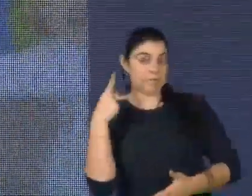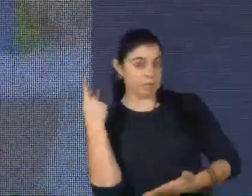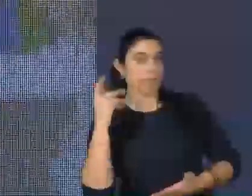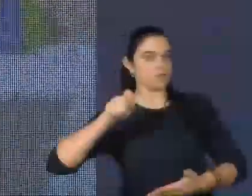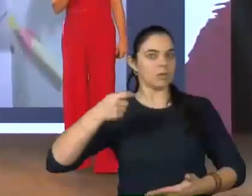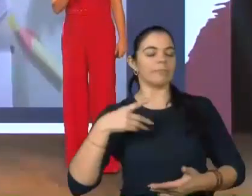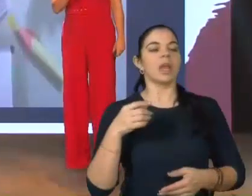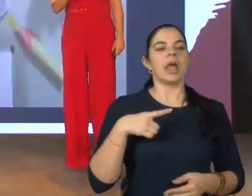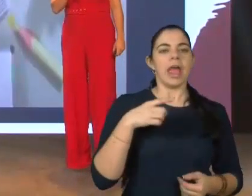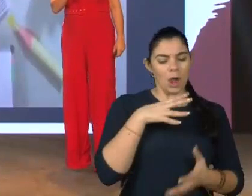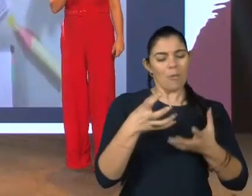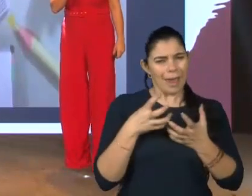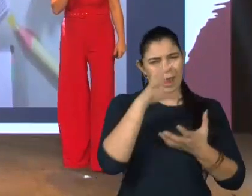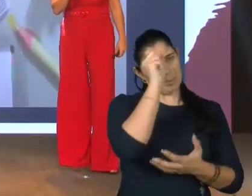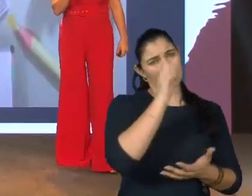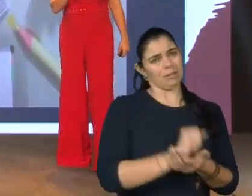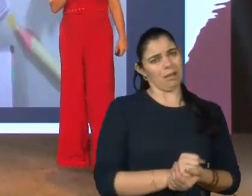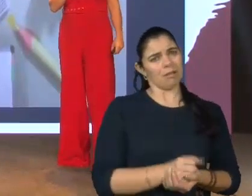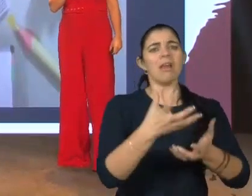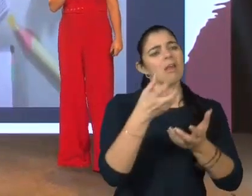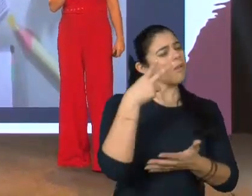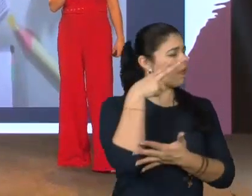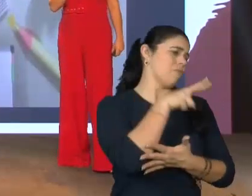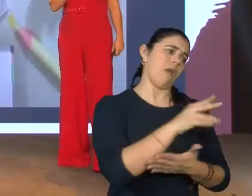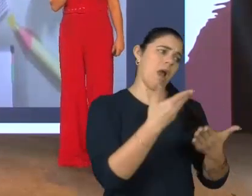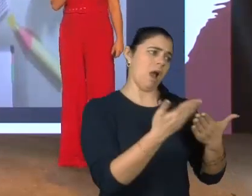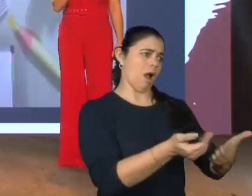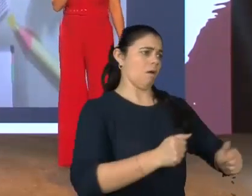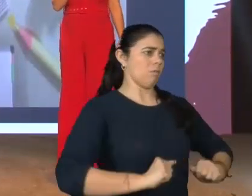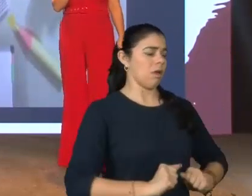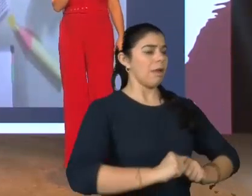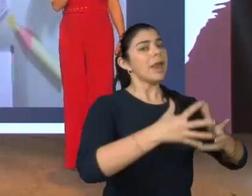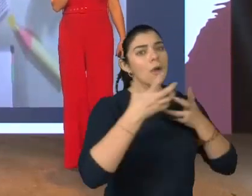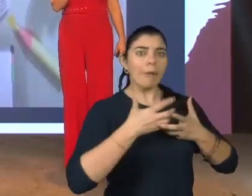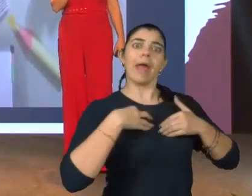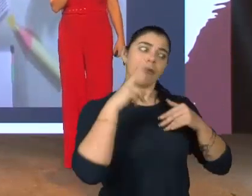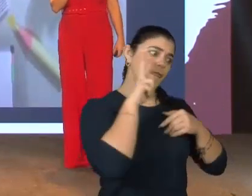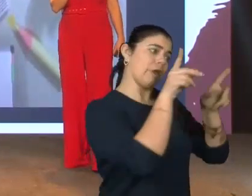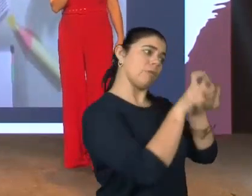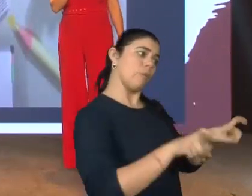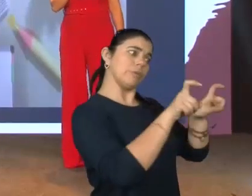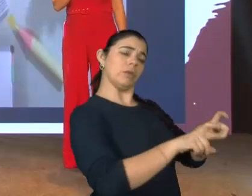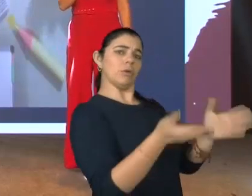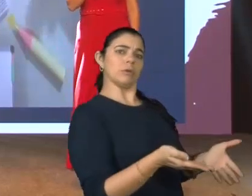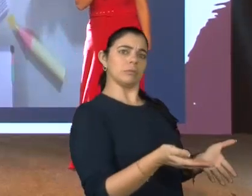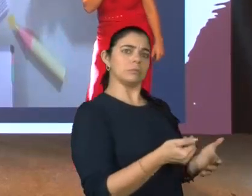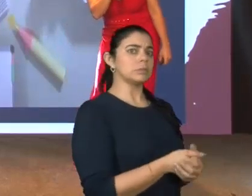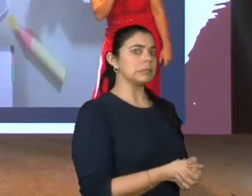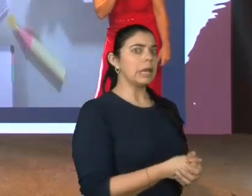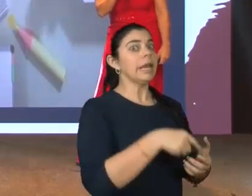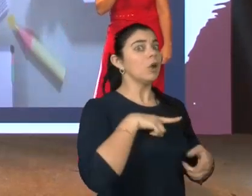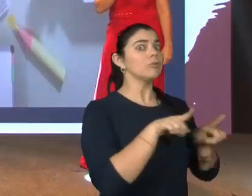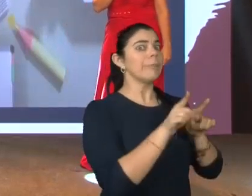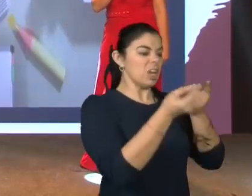quero aprender. Eu quero assistir à aula. Eu quero estar na frente do computador. E eu